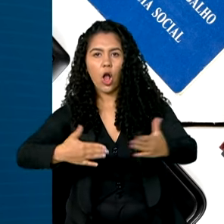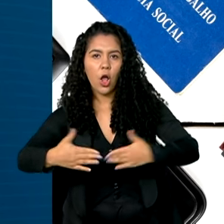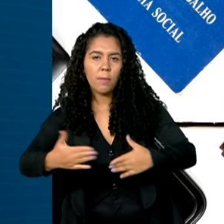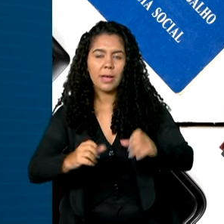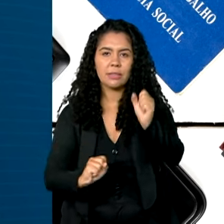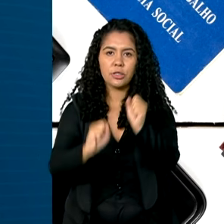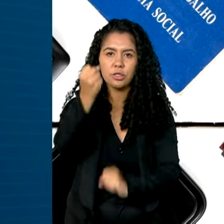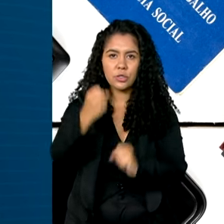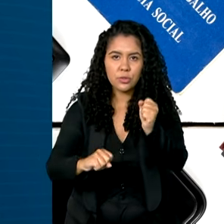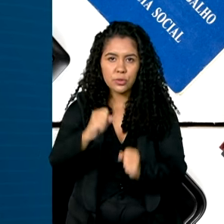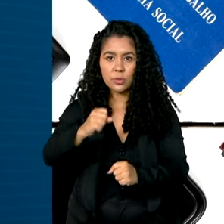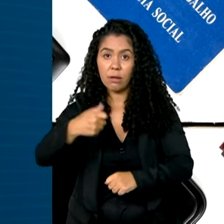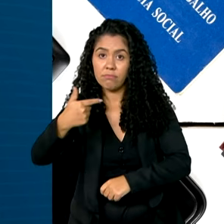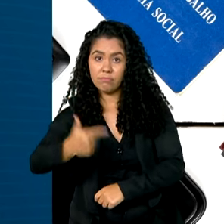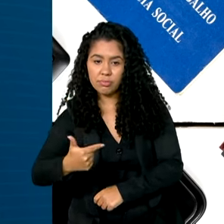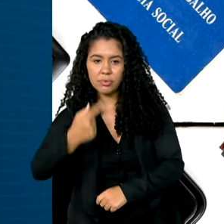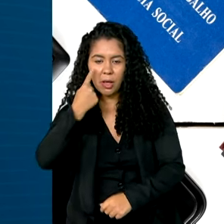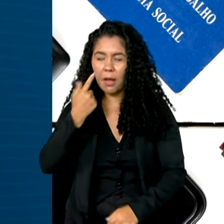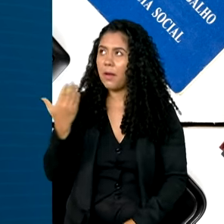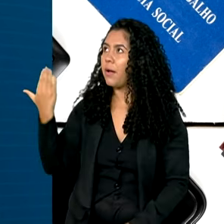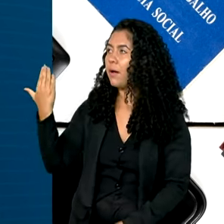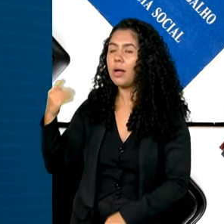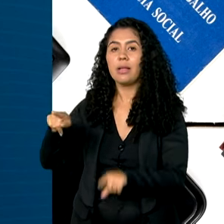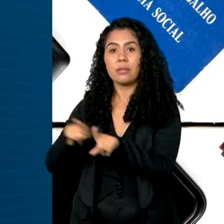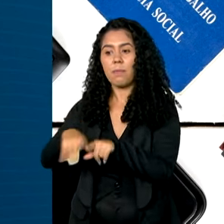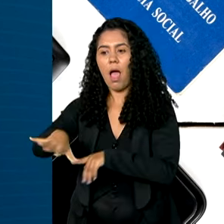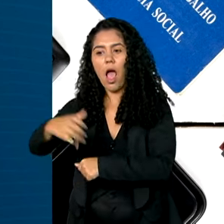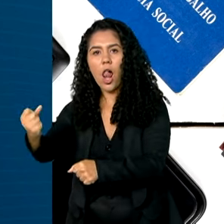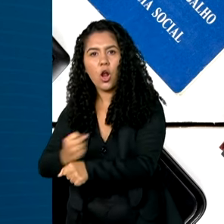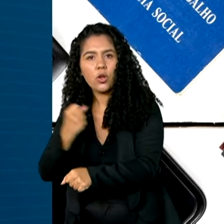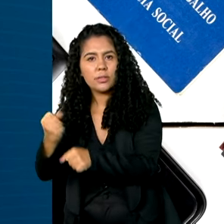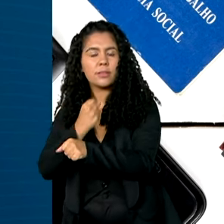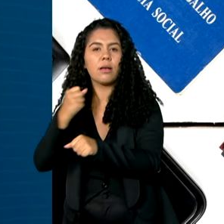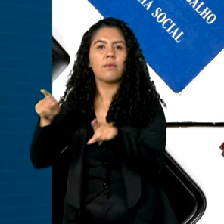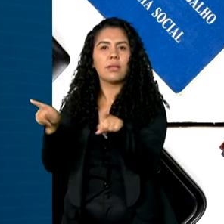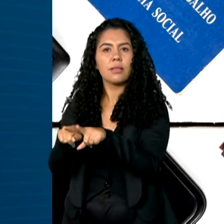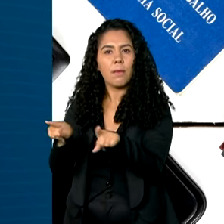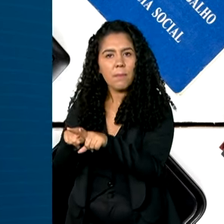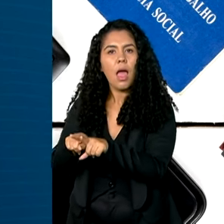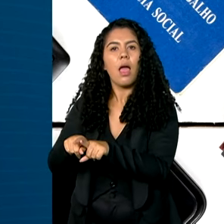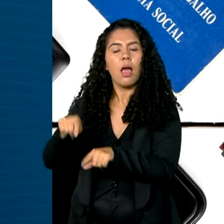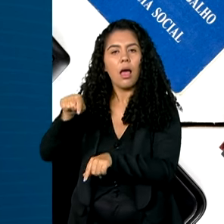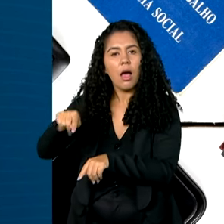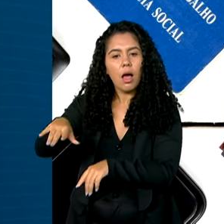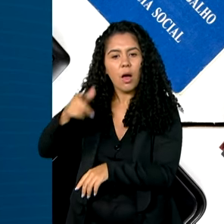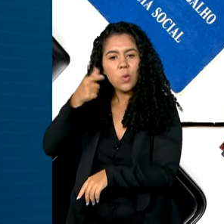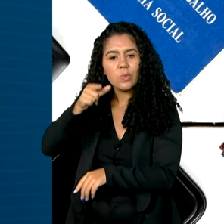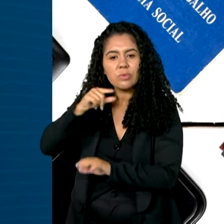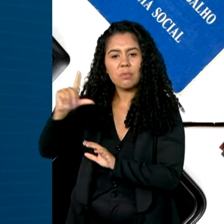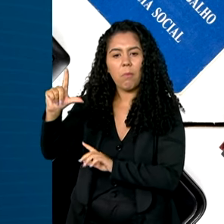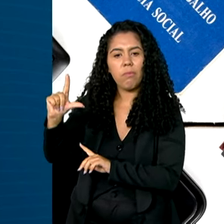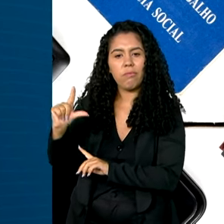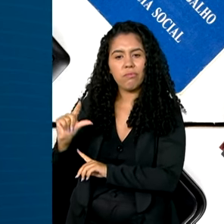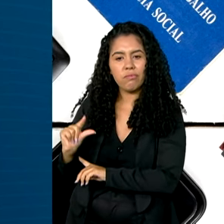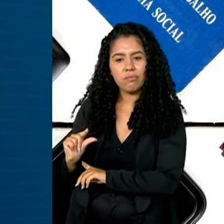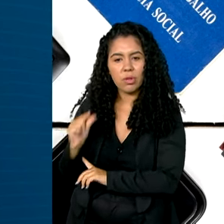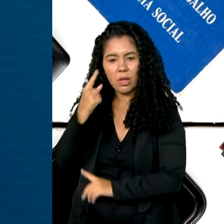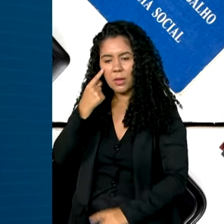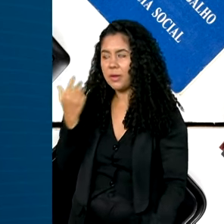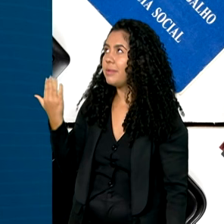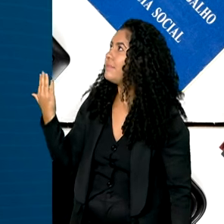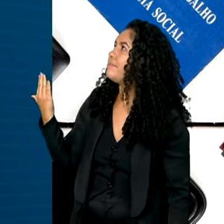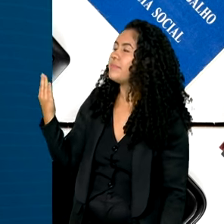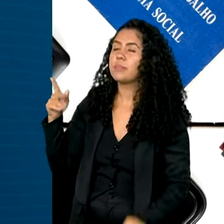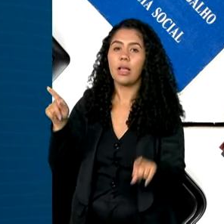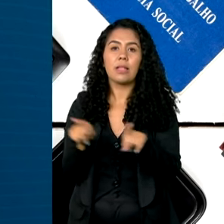Já construção civil e agropecuária registraram redução no número de postos formais. Já entre